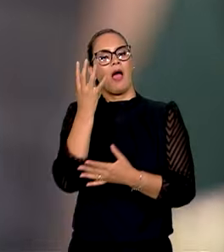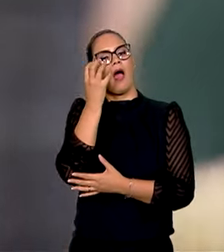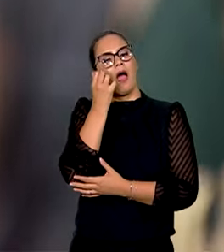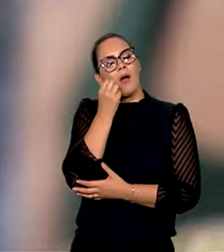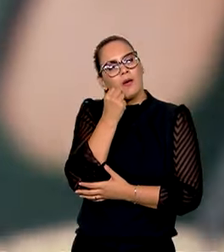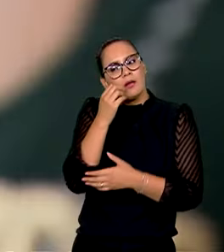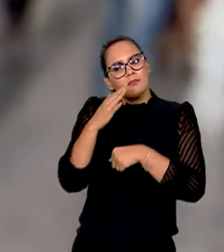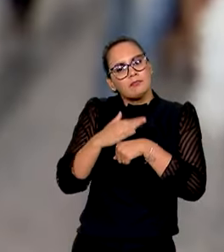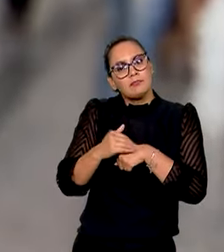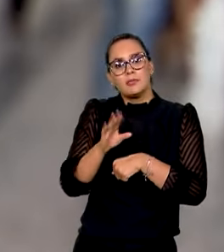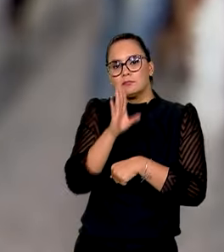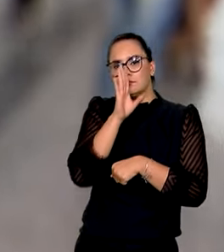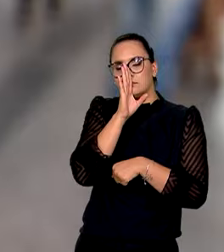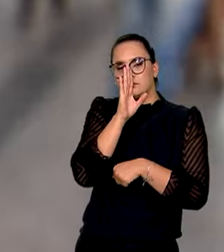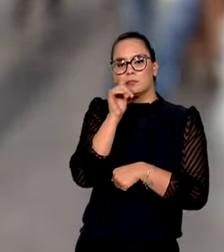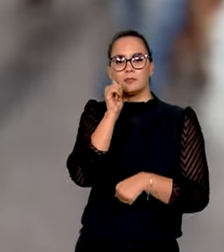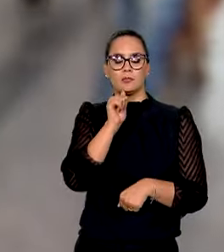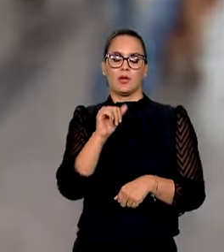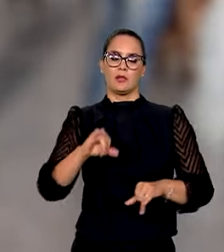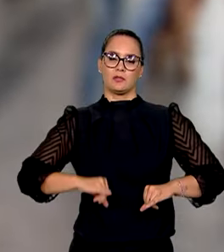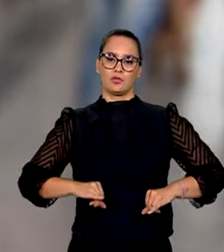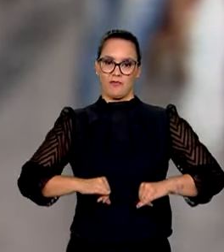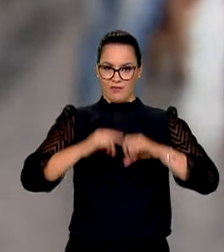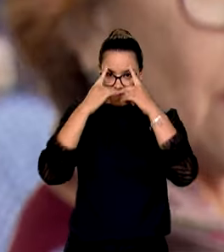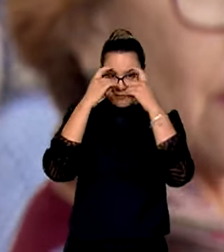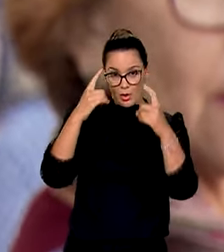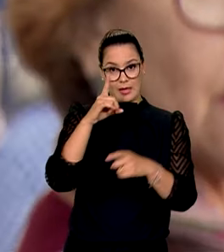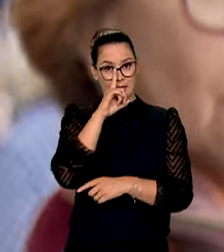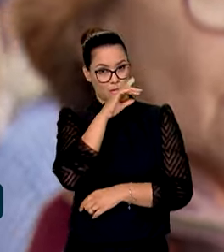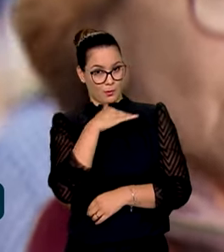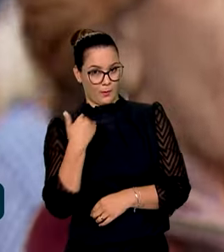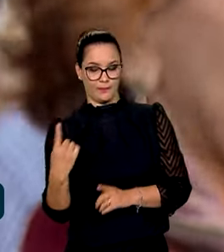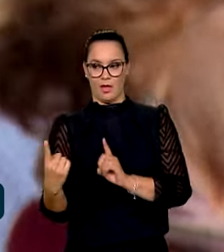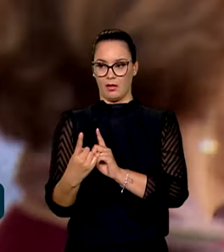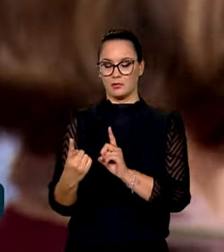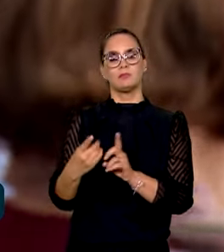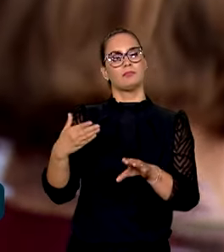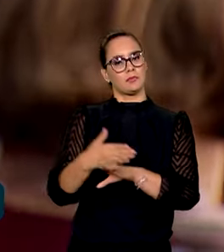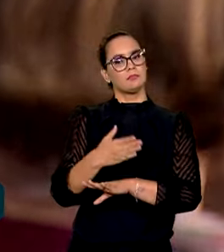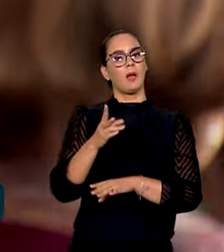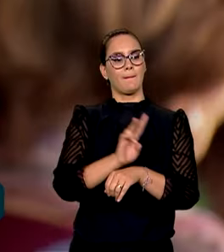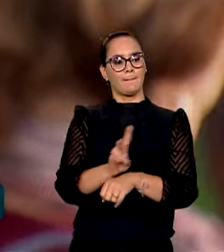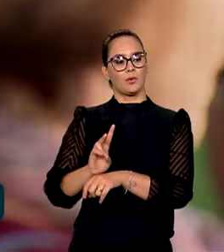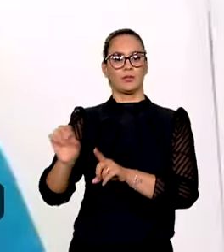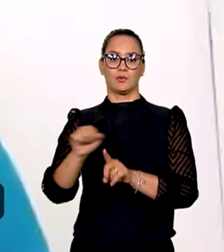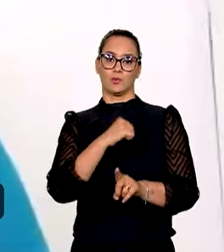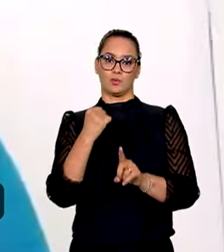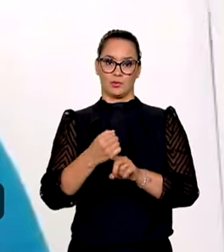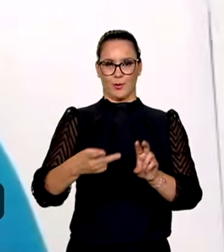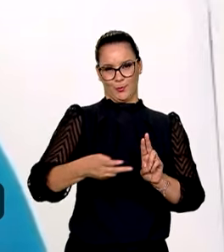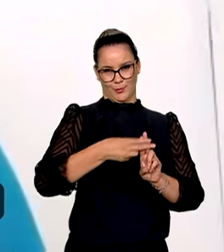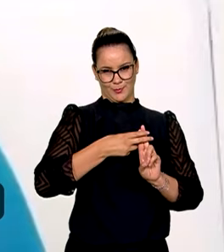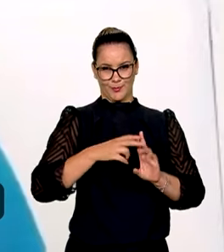sigiloso de mulheres em situação de violência e risco de morte. O atendimento faz parte da proteção social do SUS. Tudo